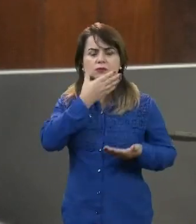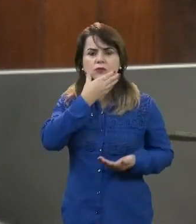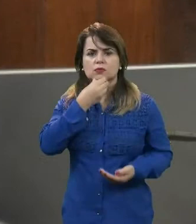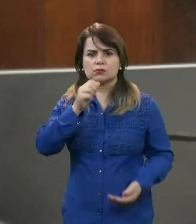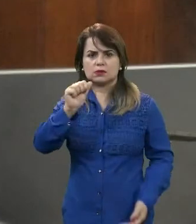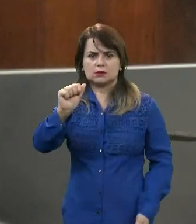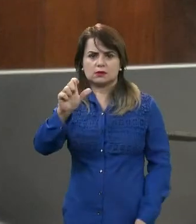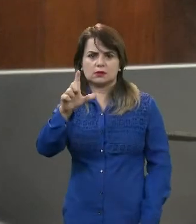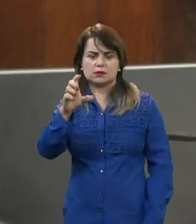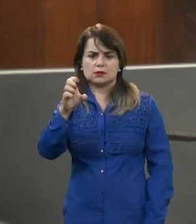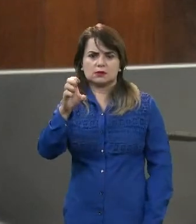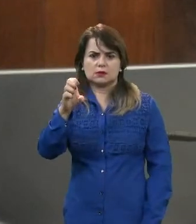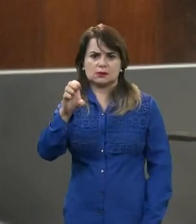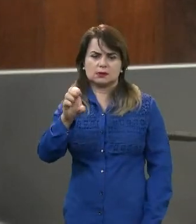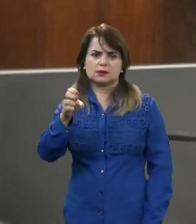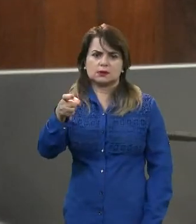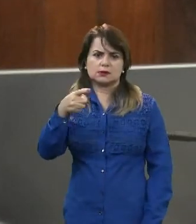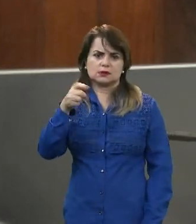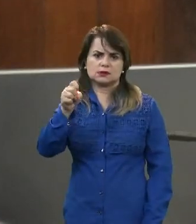gerente regional.